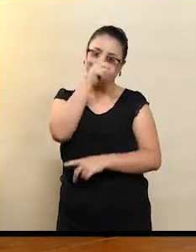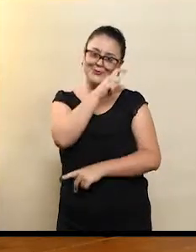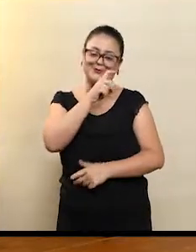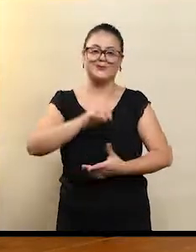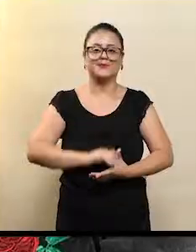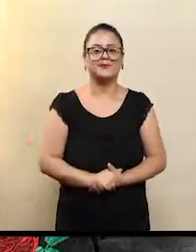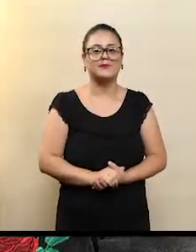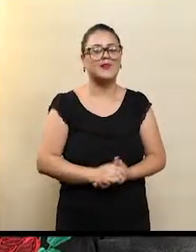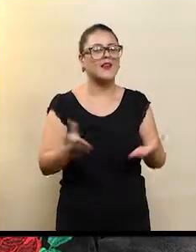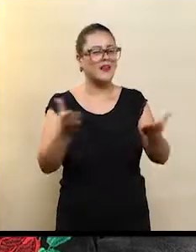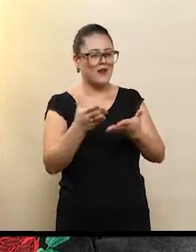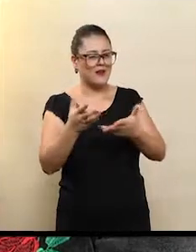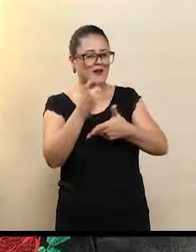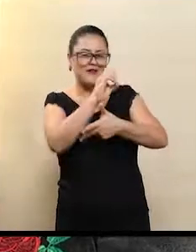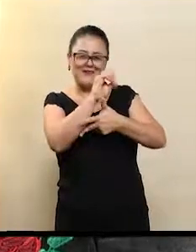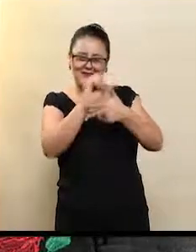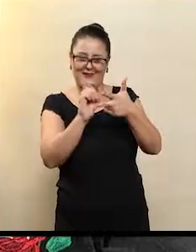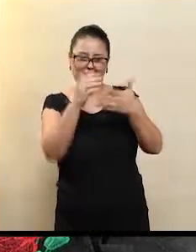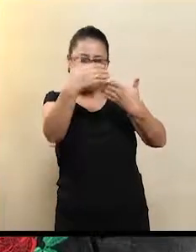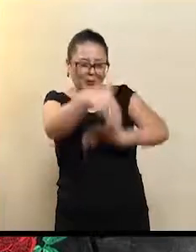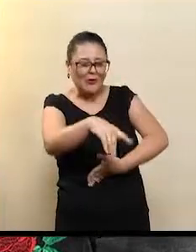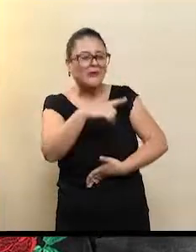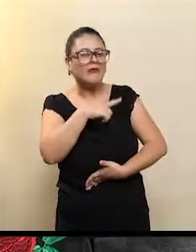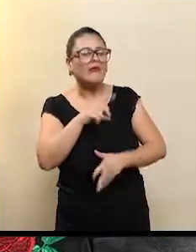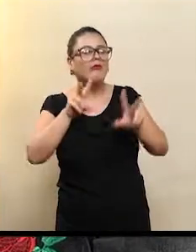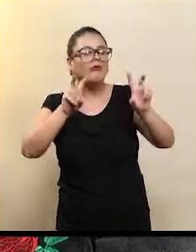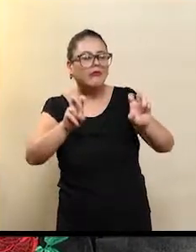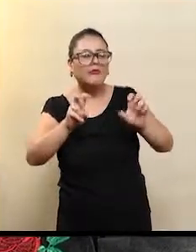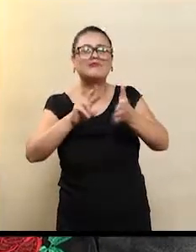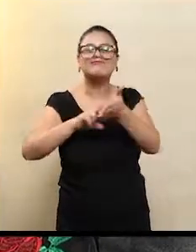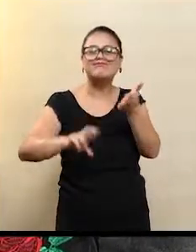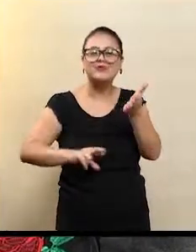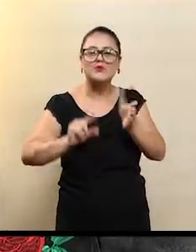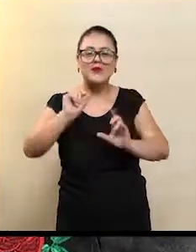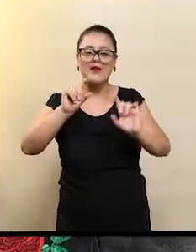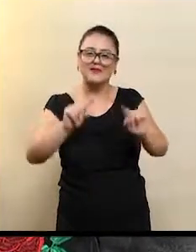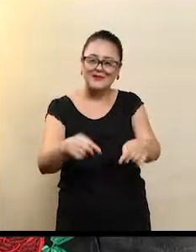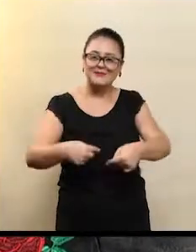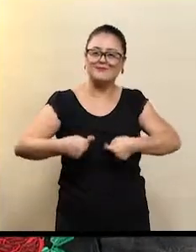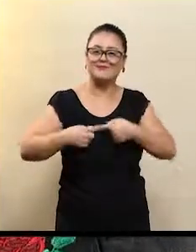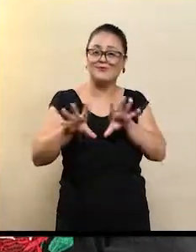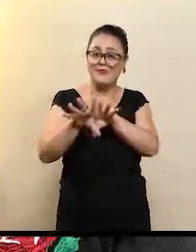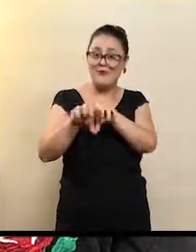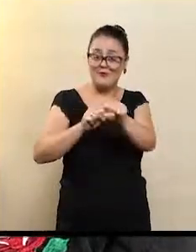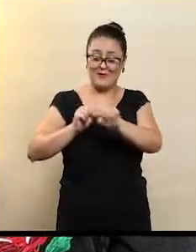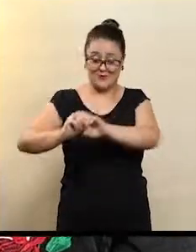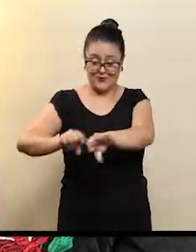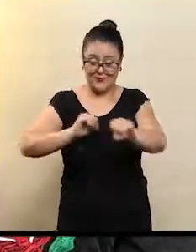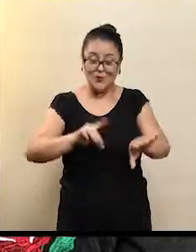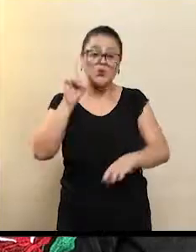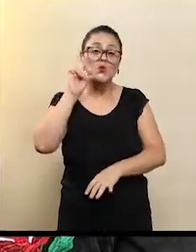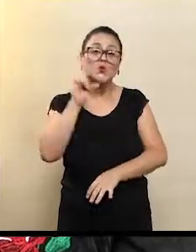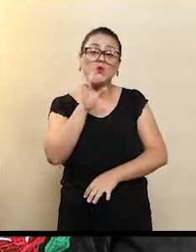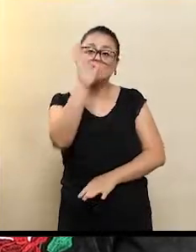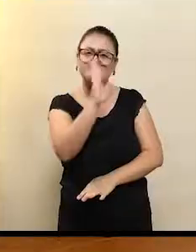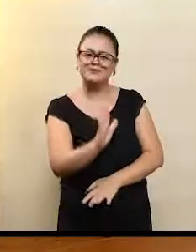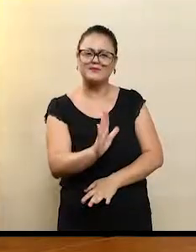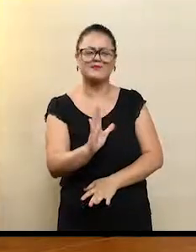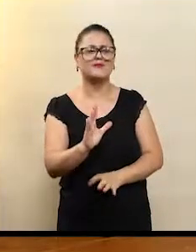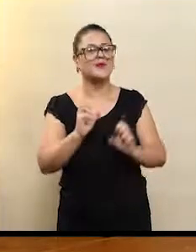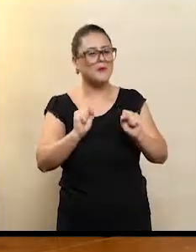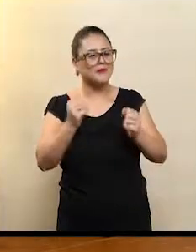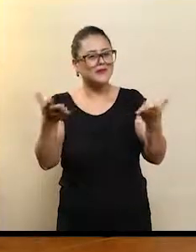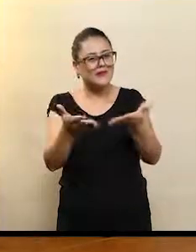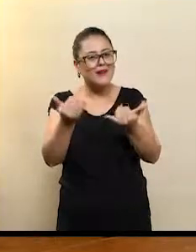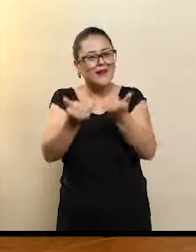teve agora, na última prova do Enem, professor, o tema da redação, que era desafios para a formação educacional de surdos no Brasil. Não é possível que a gente esteja